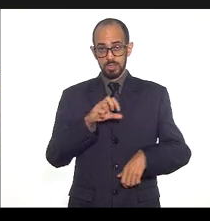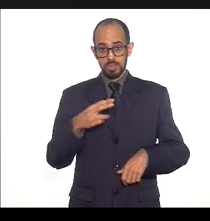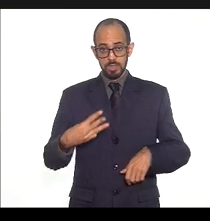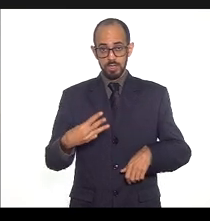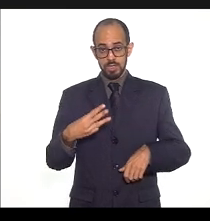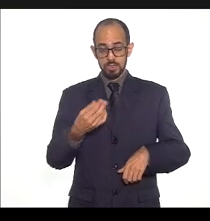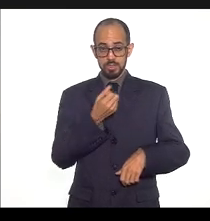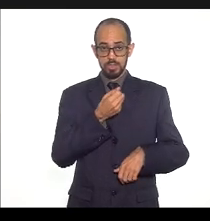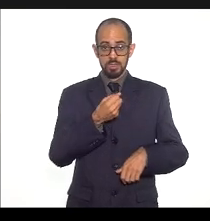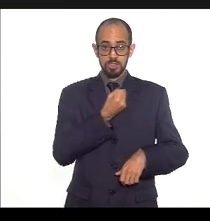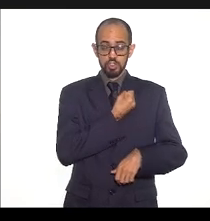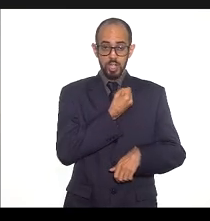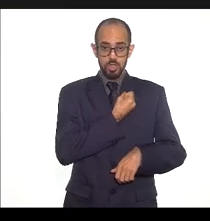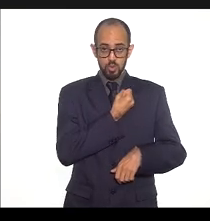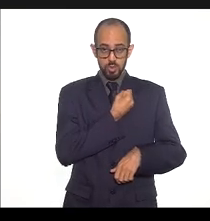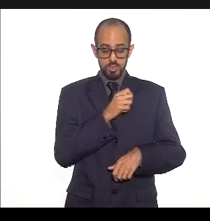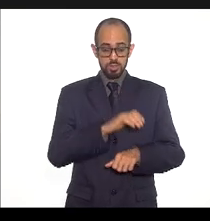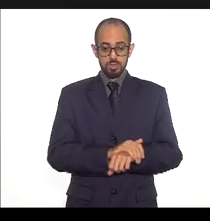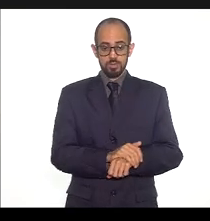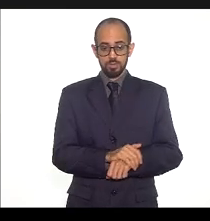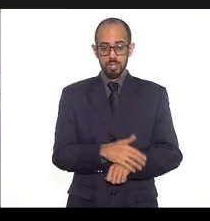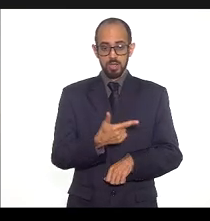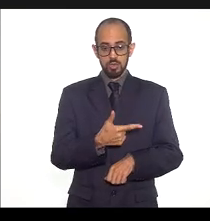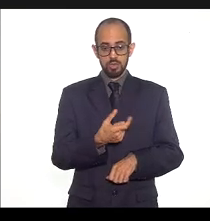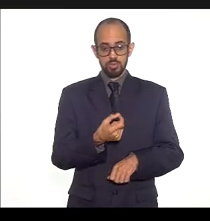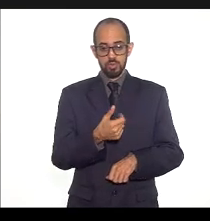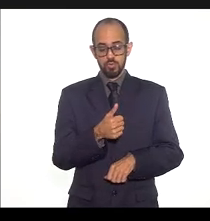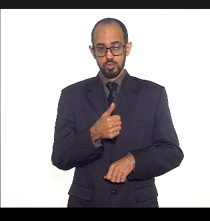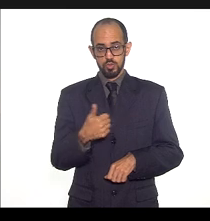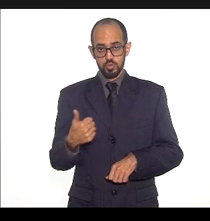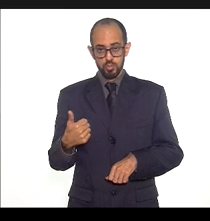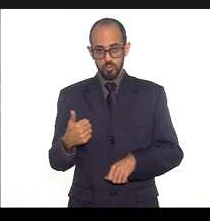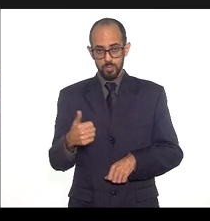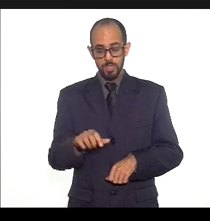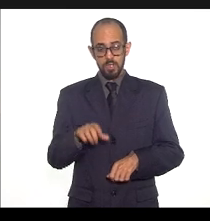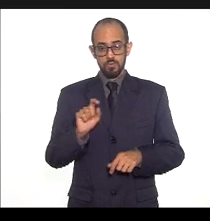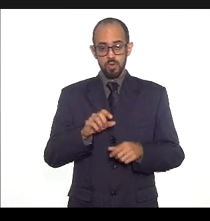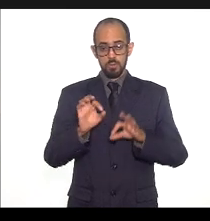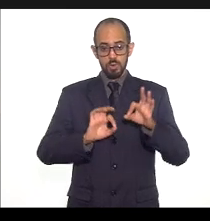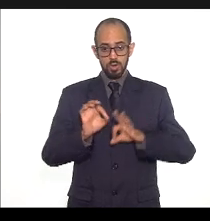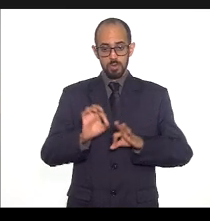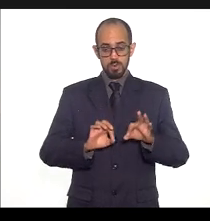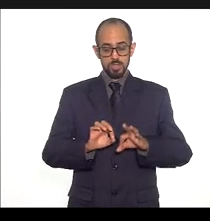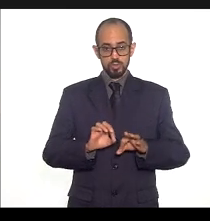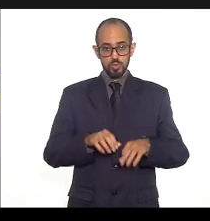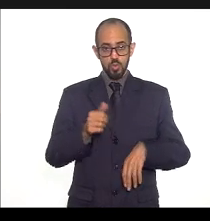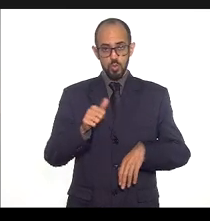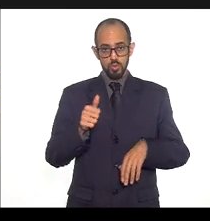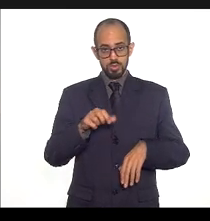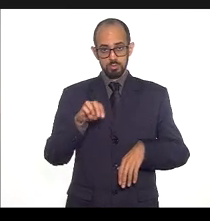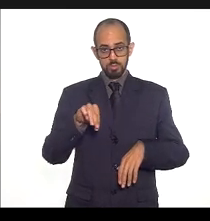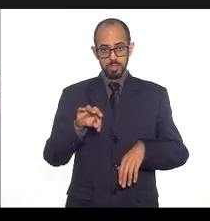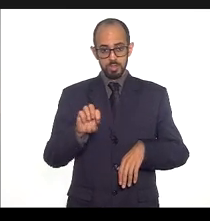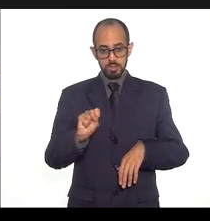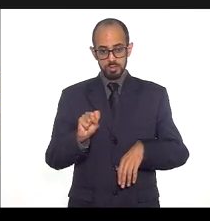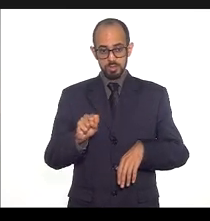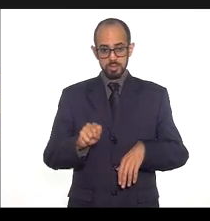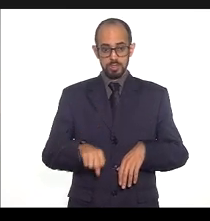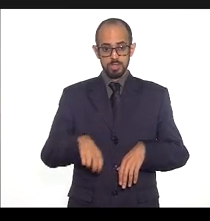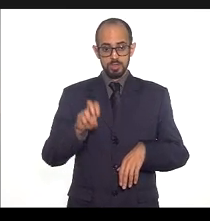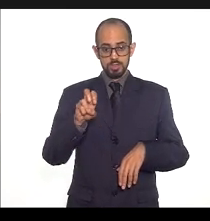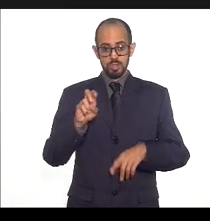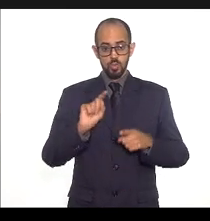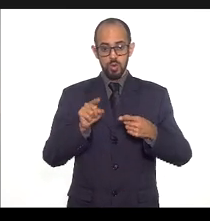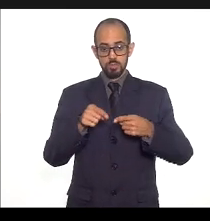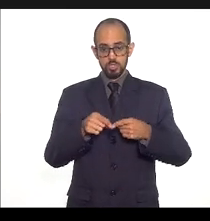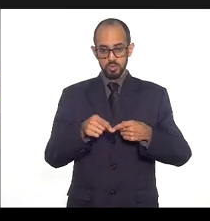Paz para o ano de 2021 foram programadas 11 metas em 5 objetivos as metas 3.41